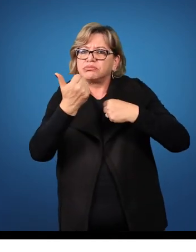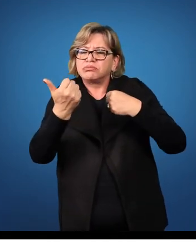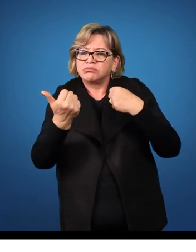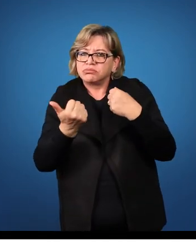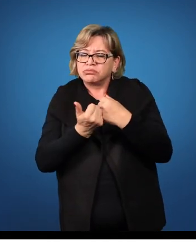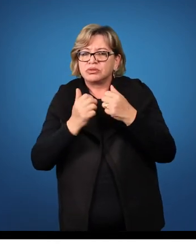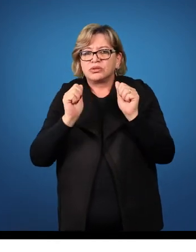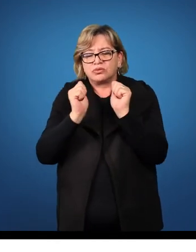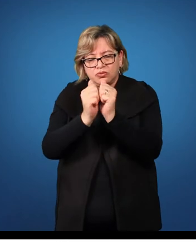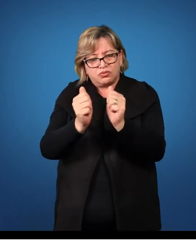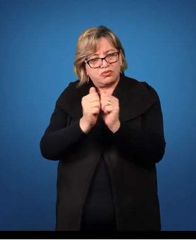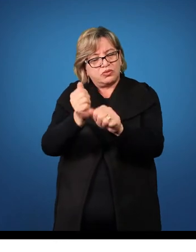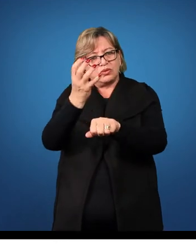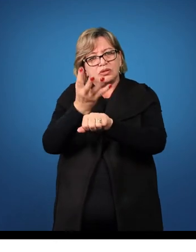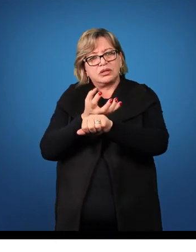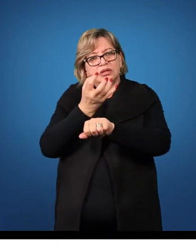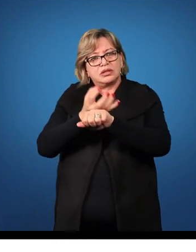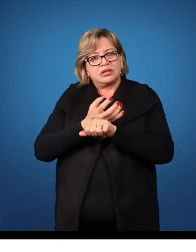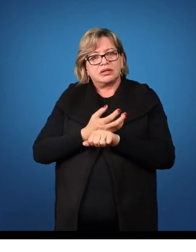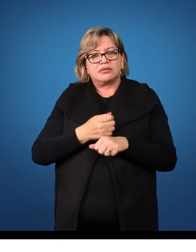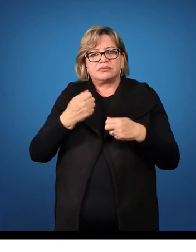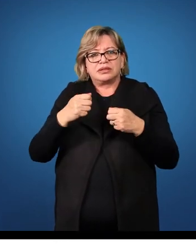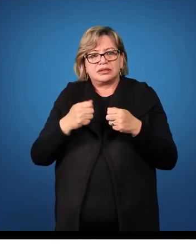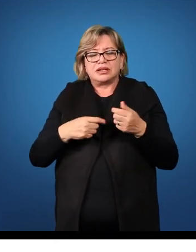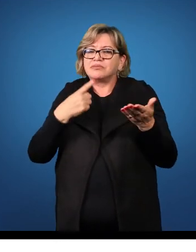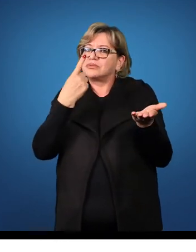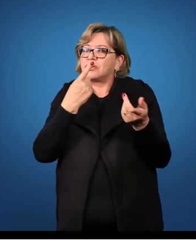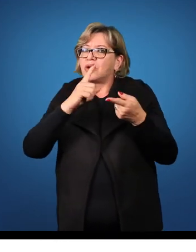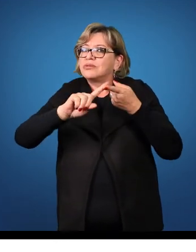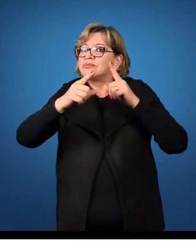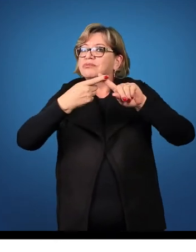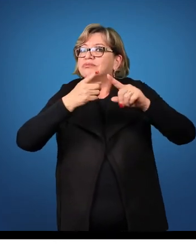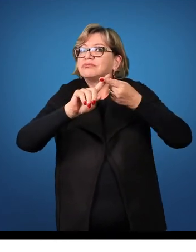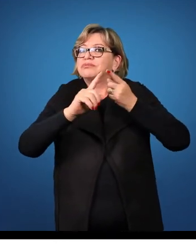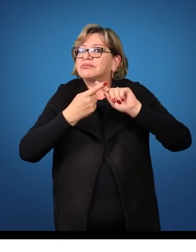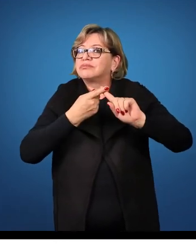acompanham a disciplina, de fazermos aqui um combinado.